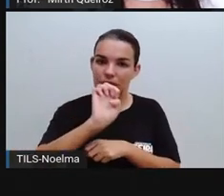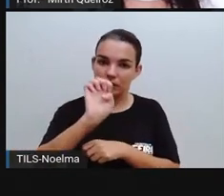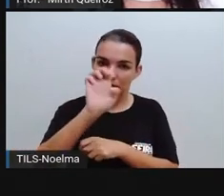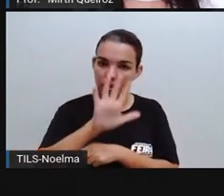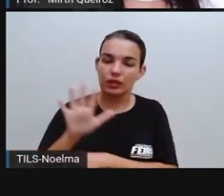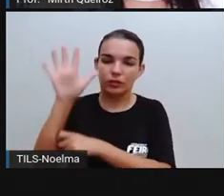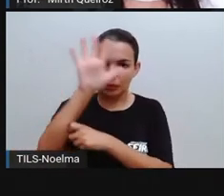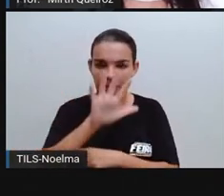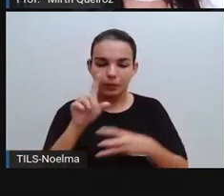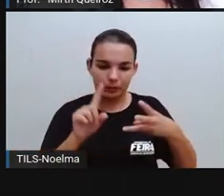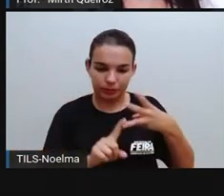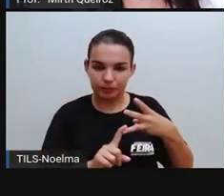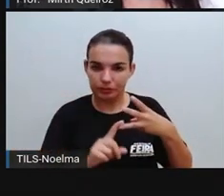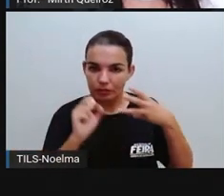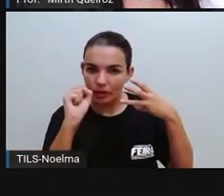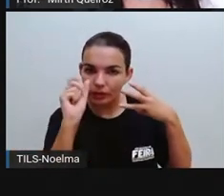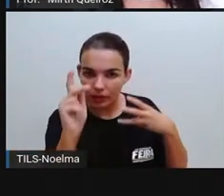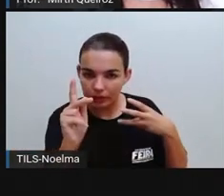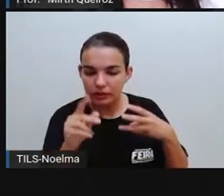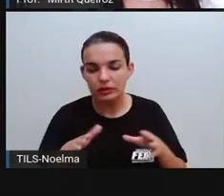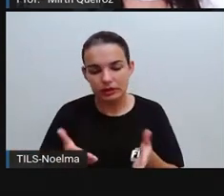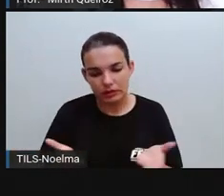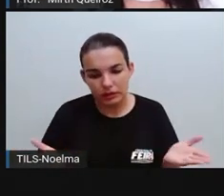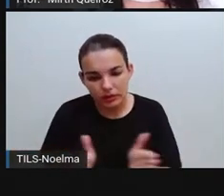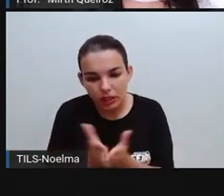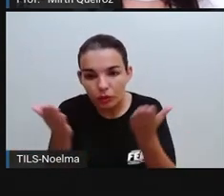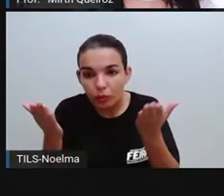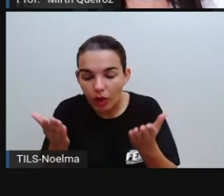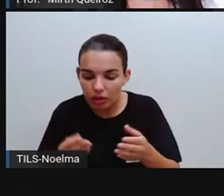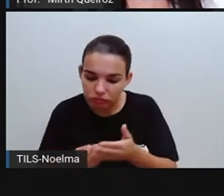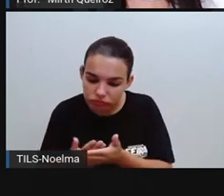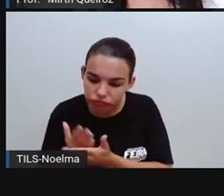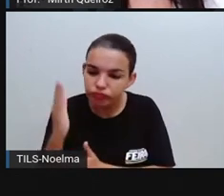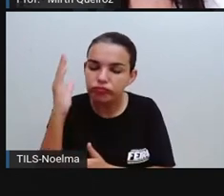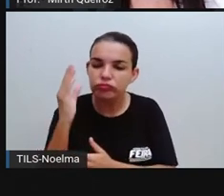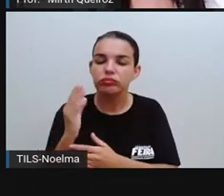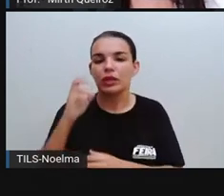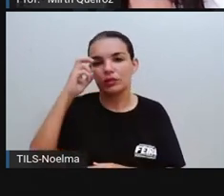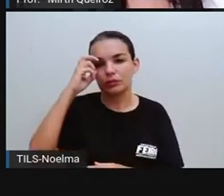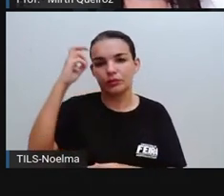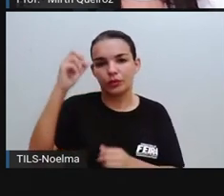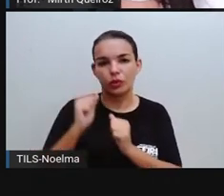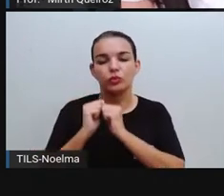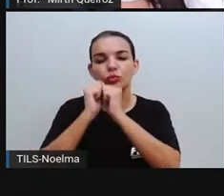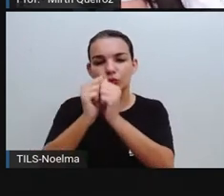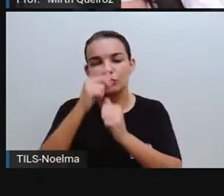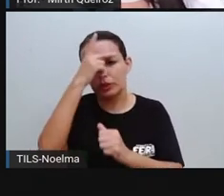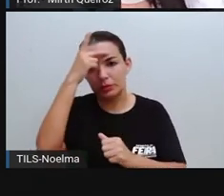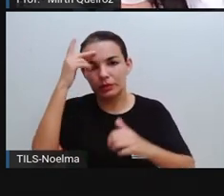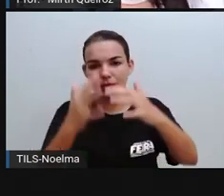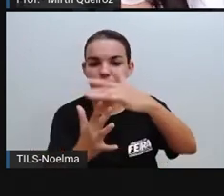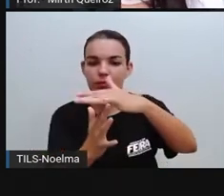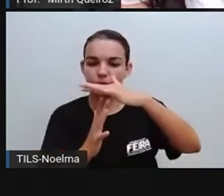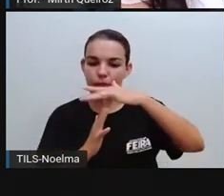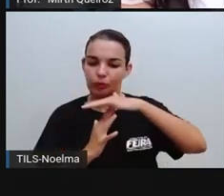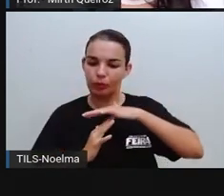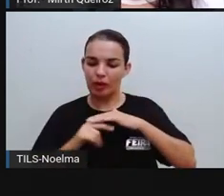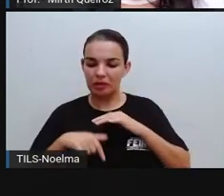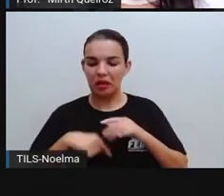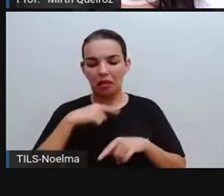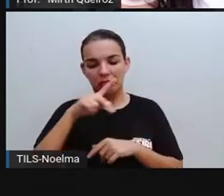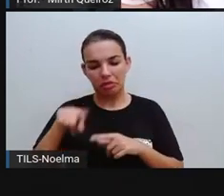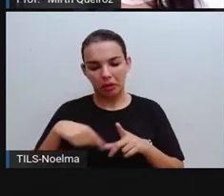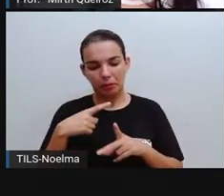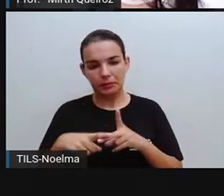dessas três culturas aí deu origem à nossa cultura, juntamente com os imigrantes que vieram aí depois para o